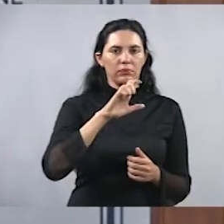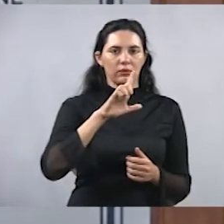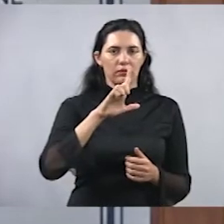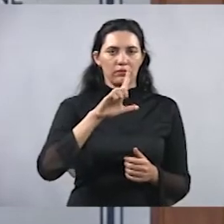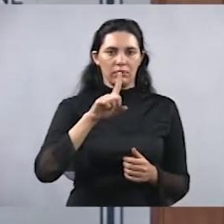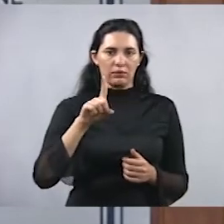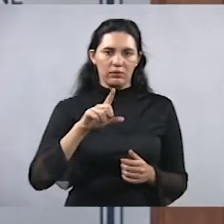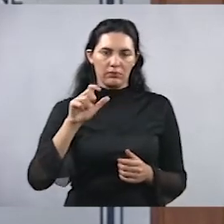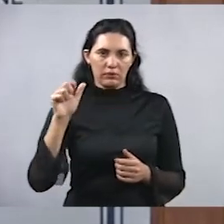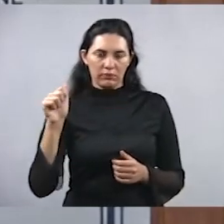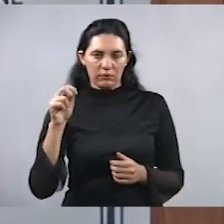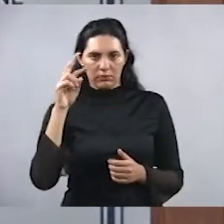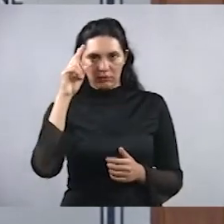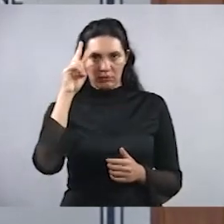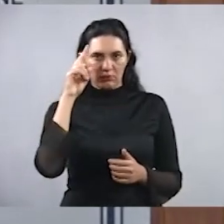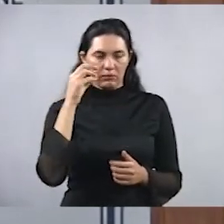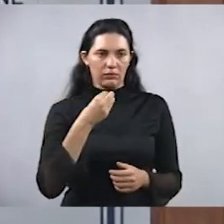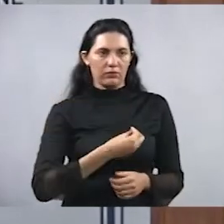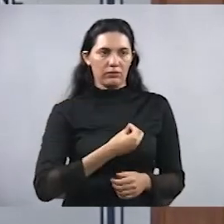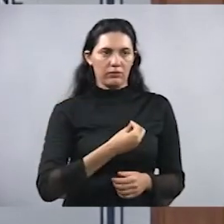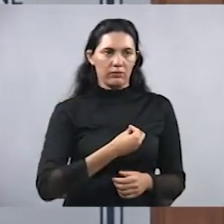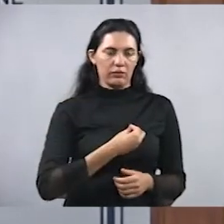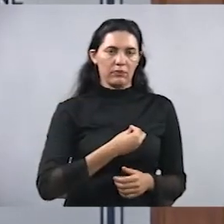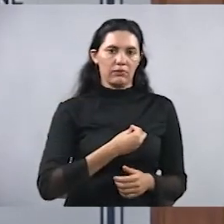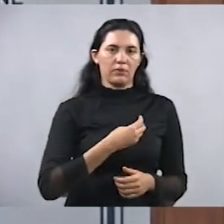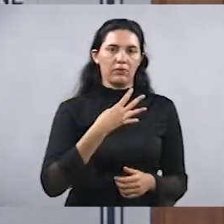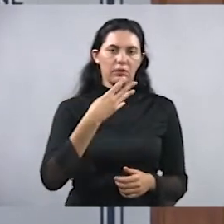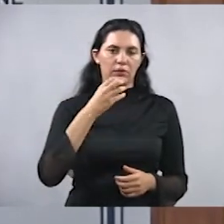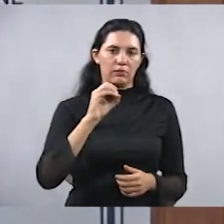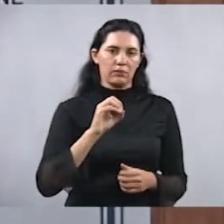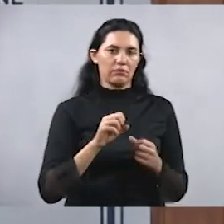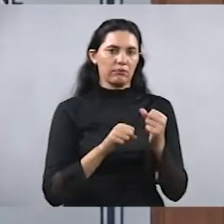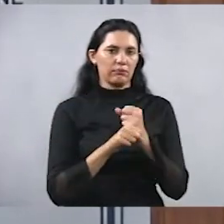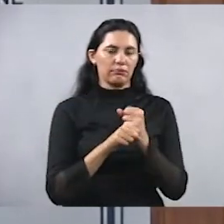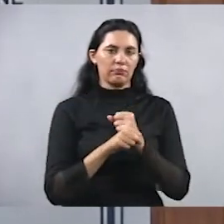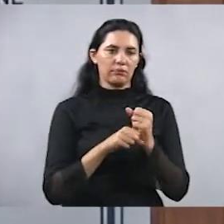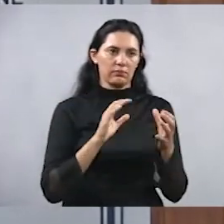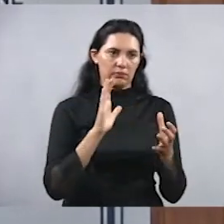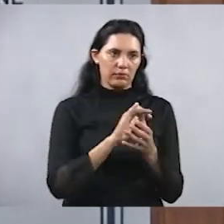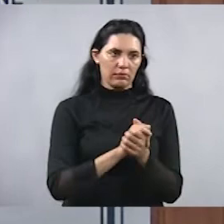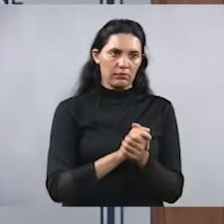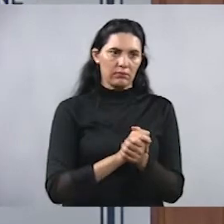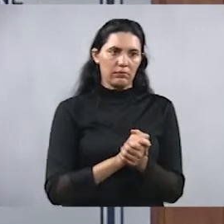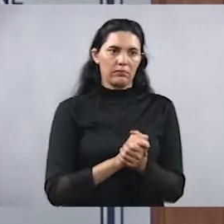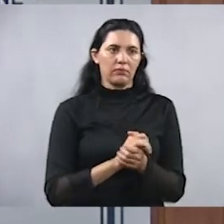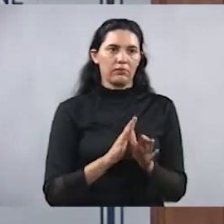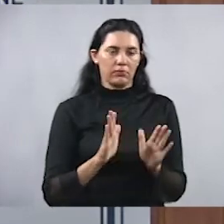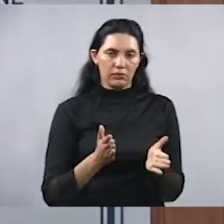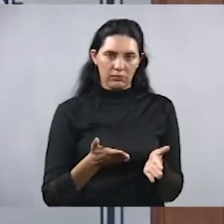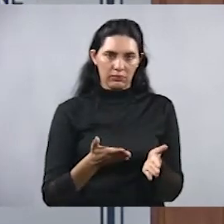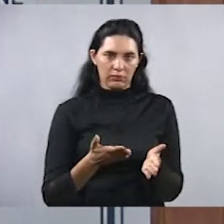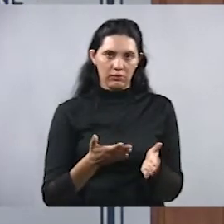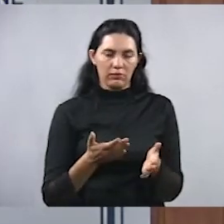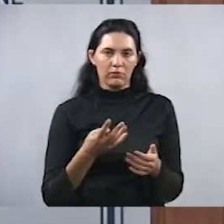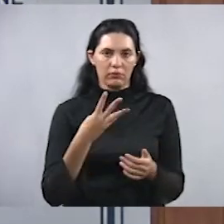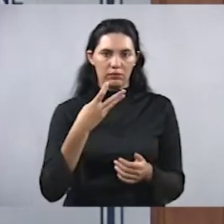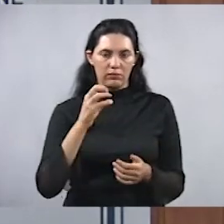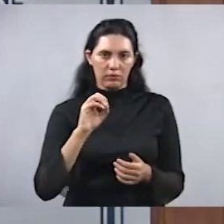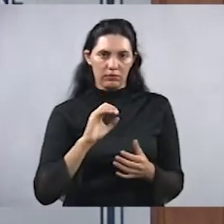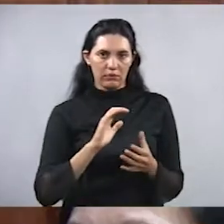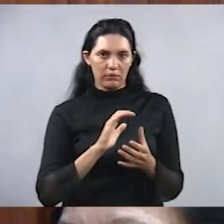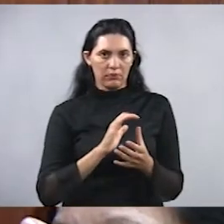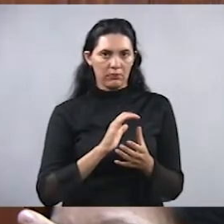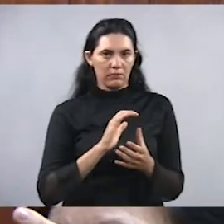de vida com mais de 40 anos de união. Hoje dizer 40 anos, afirmar